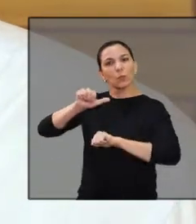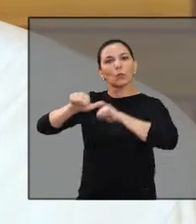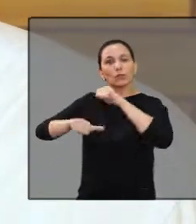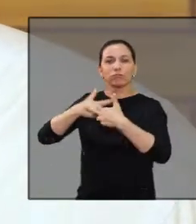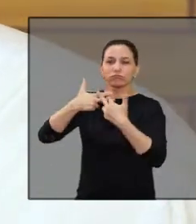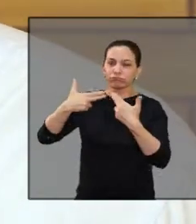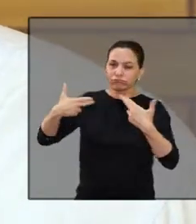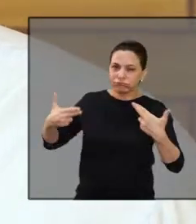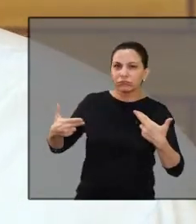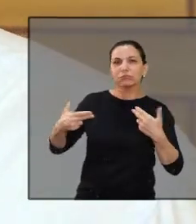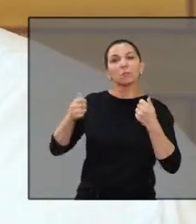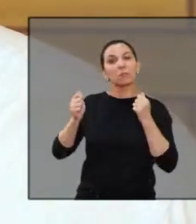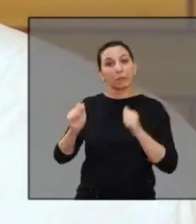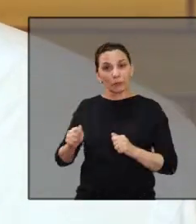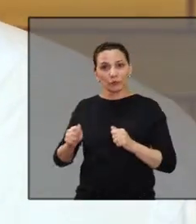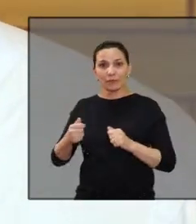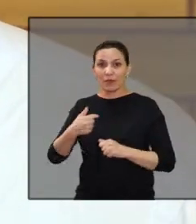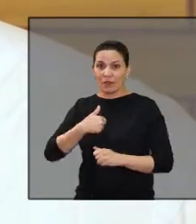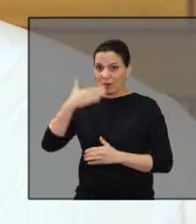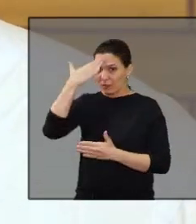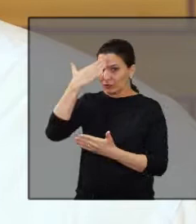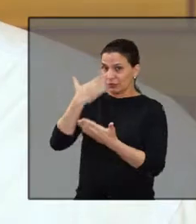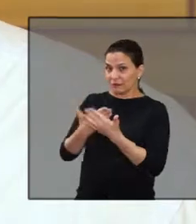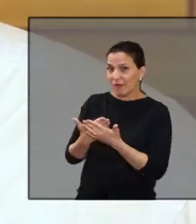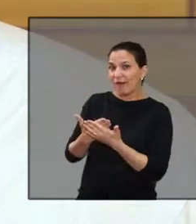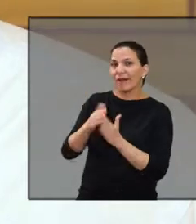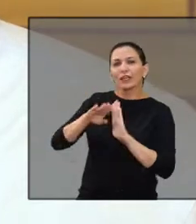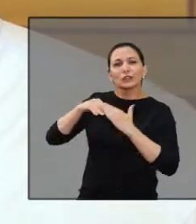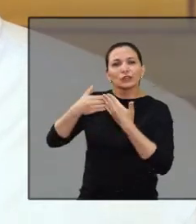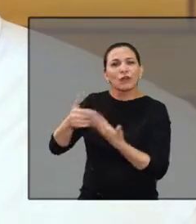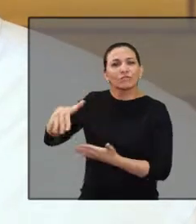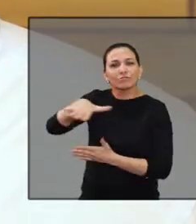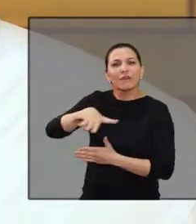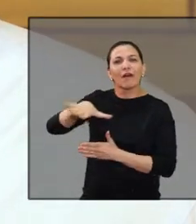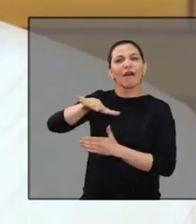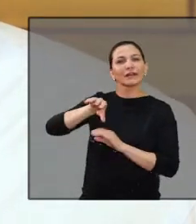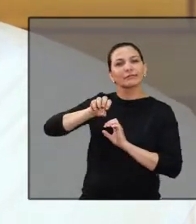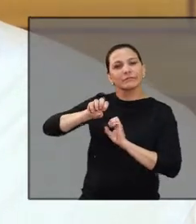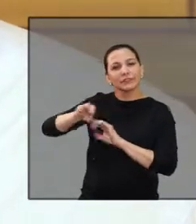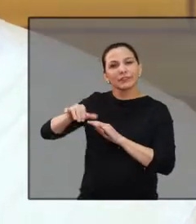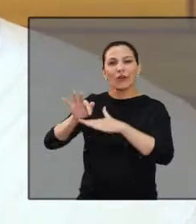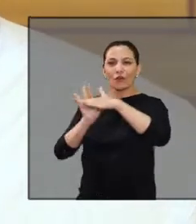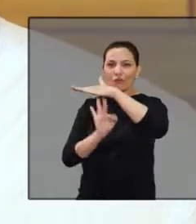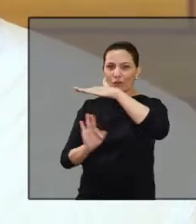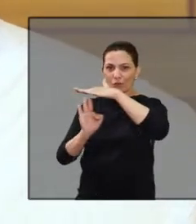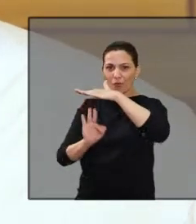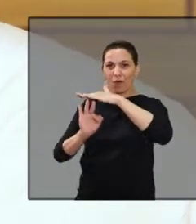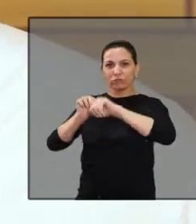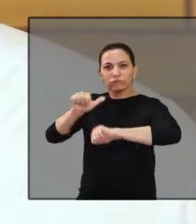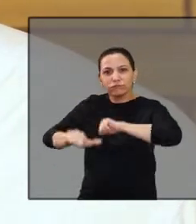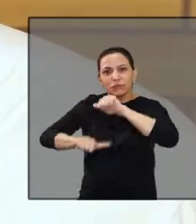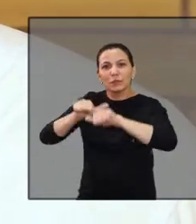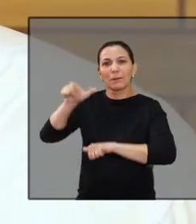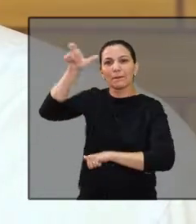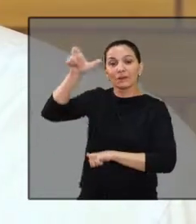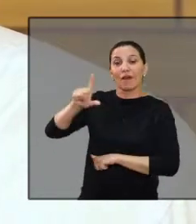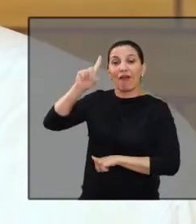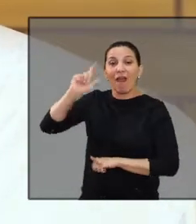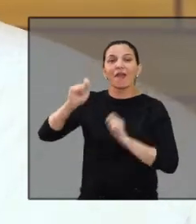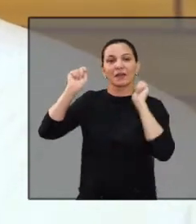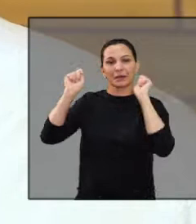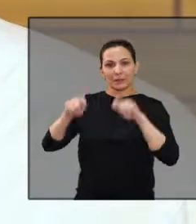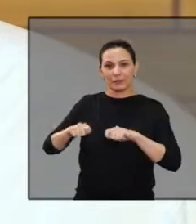mas ela pode muita coisa. Então, eu acredito que a escola, através do ensino